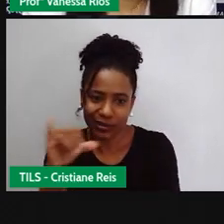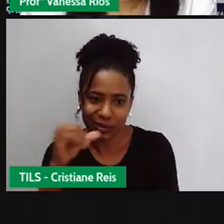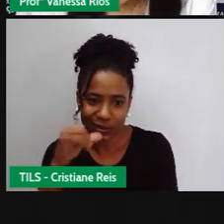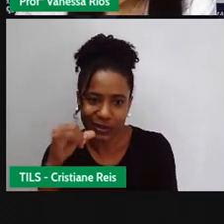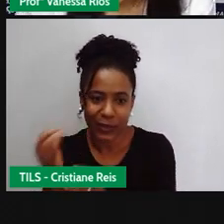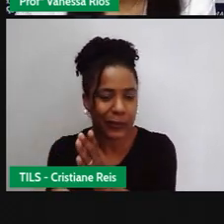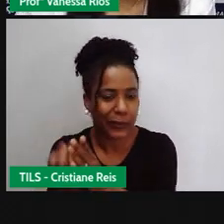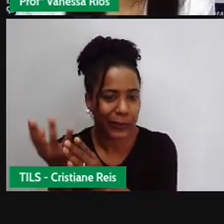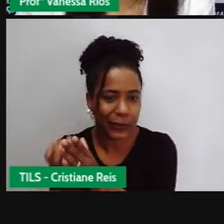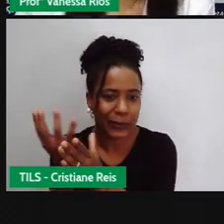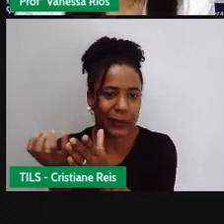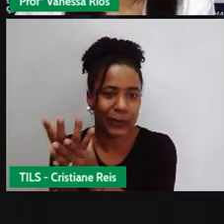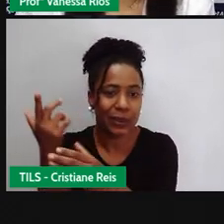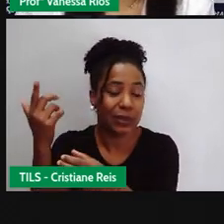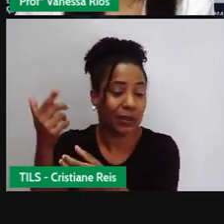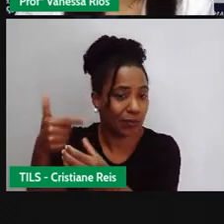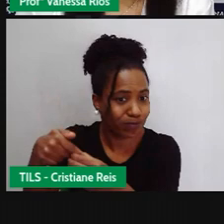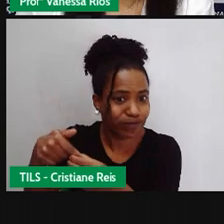renováveis.